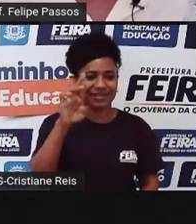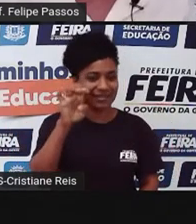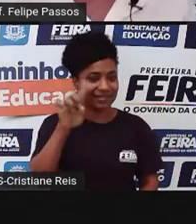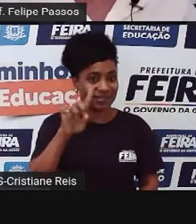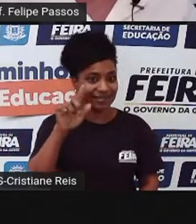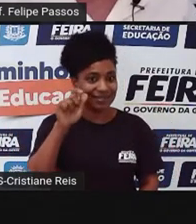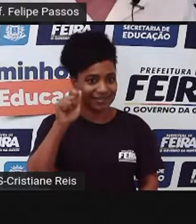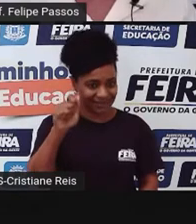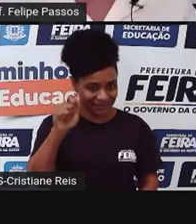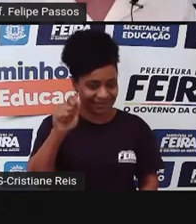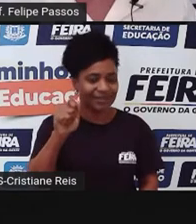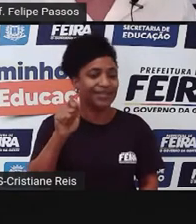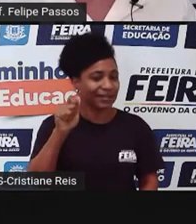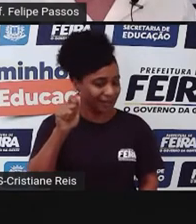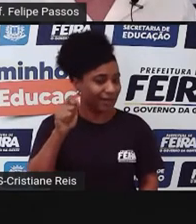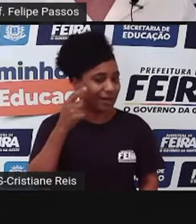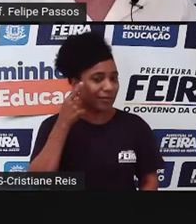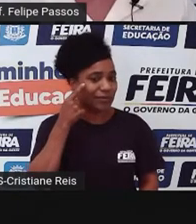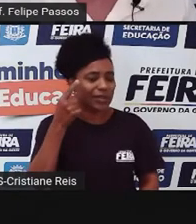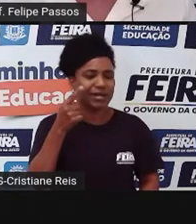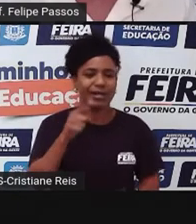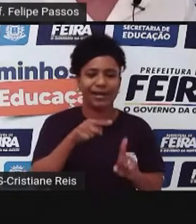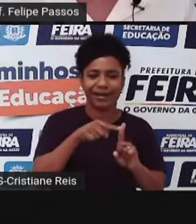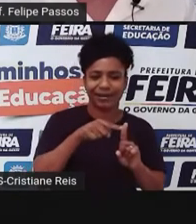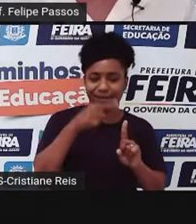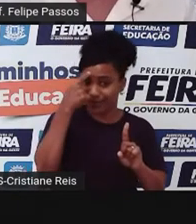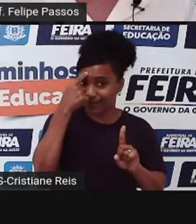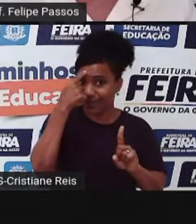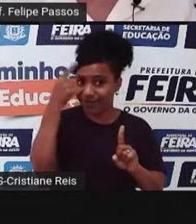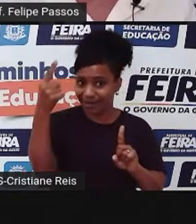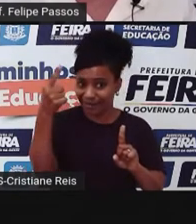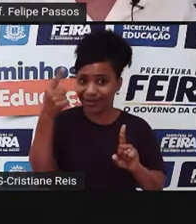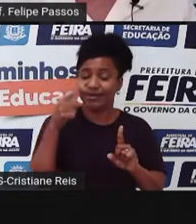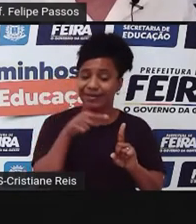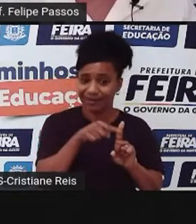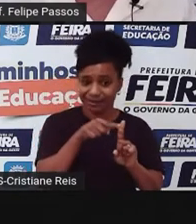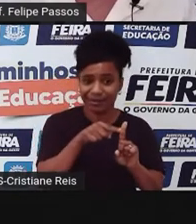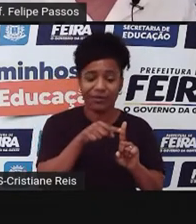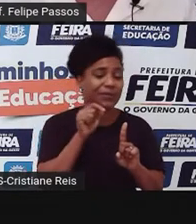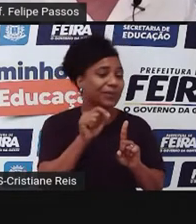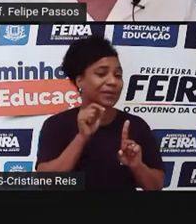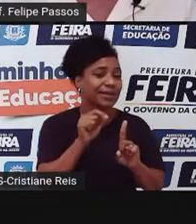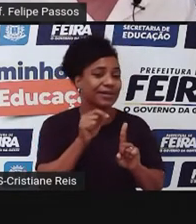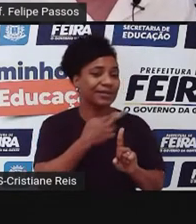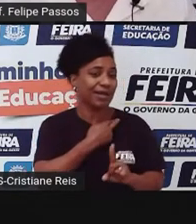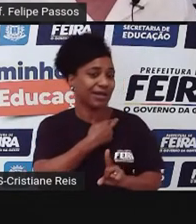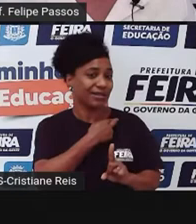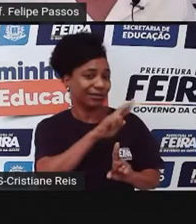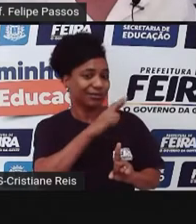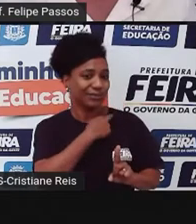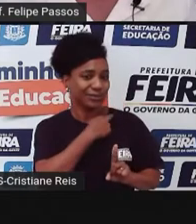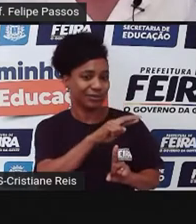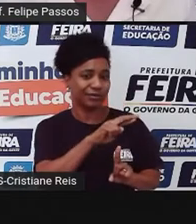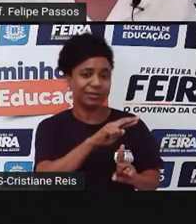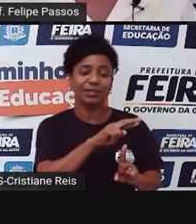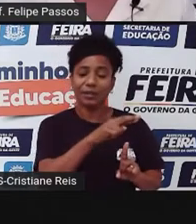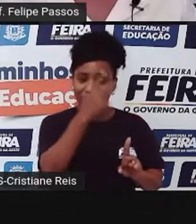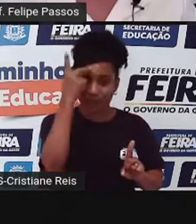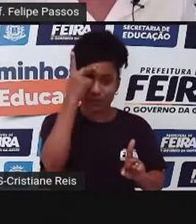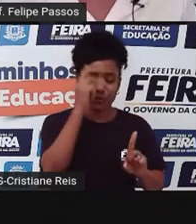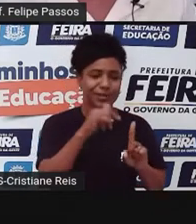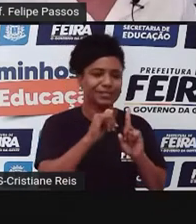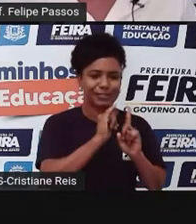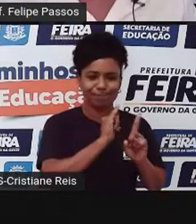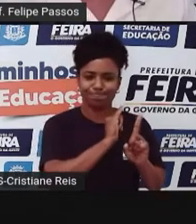o ideário propagado, emitido por Madre Tereza, chegou a várias pessoas, chega a várias